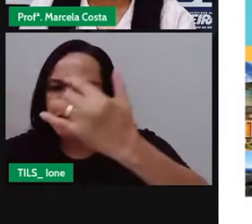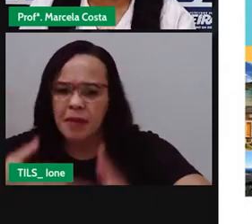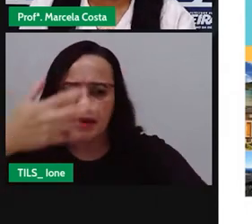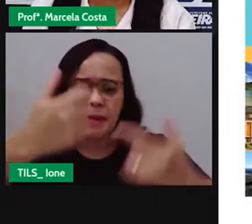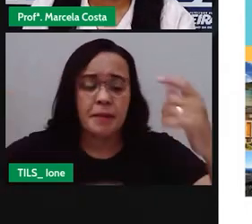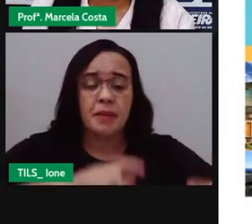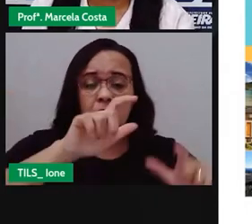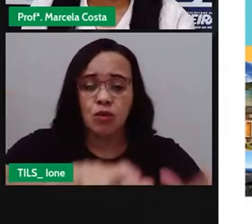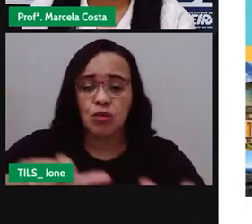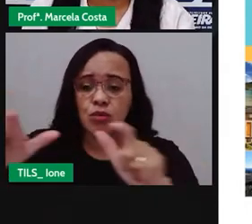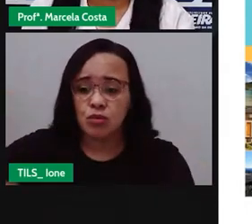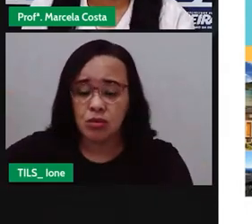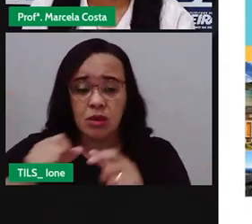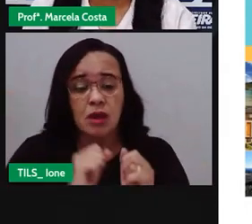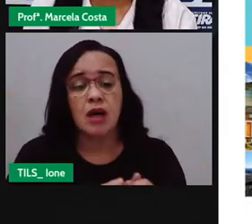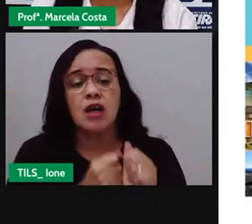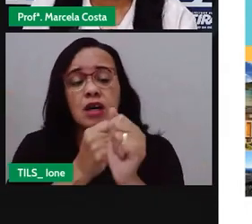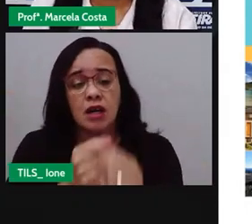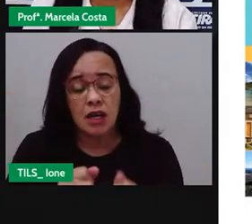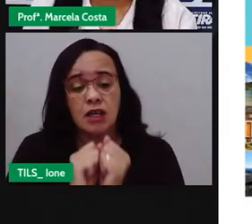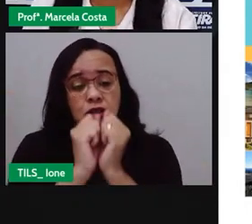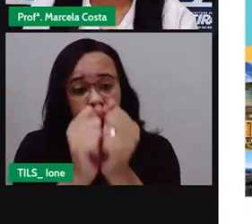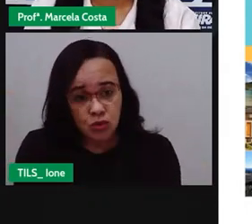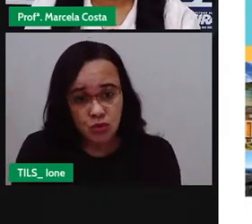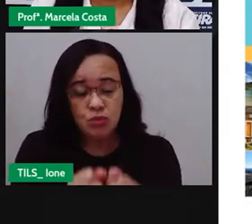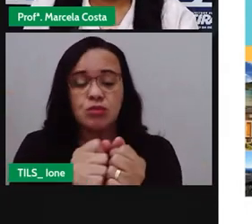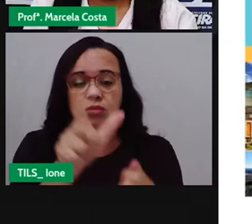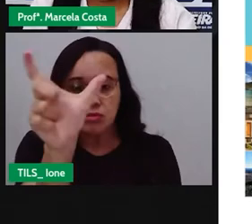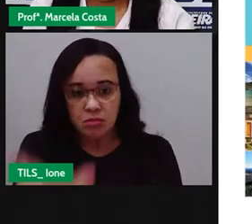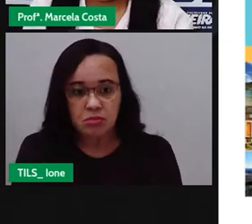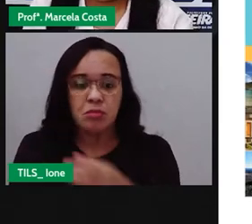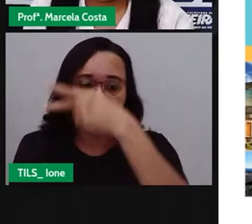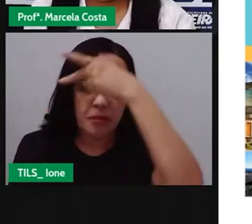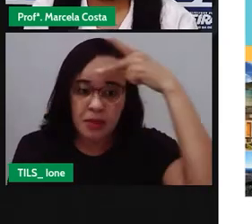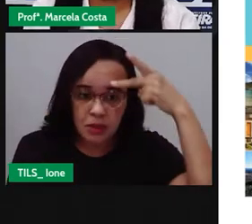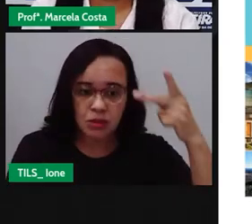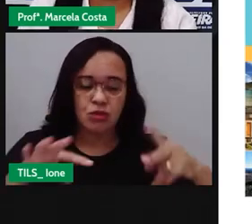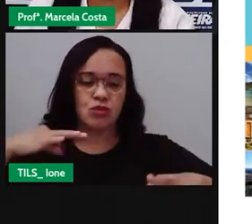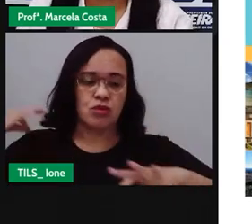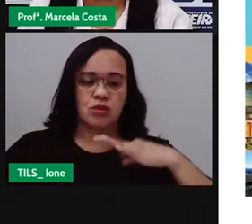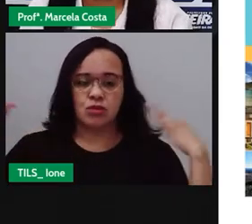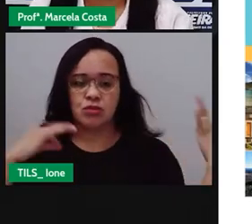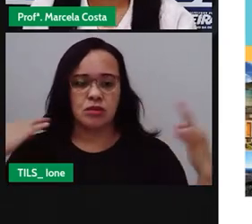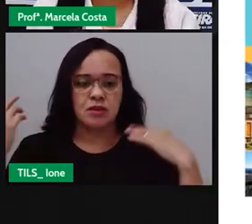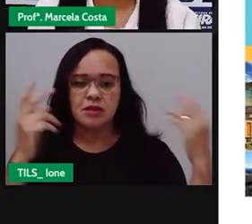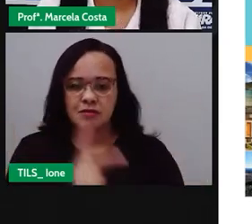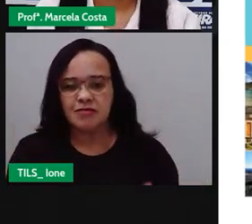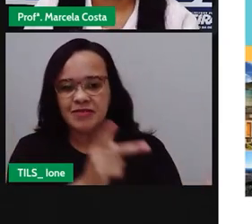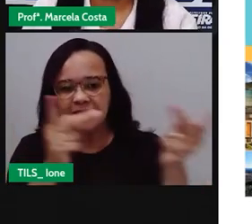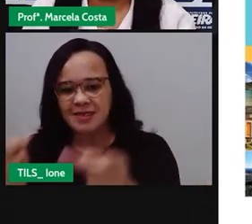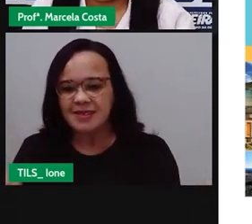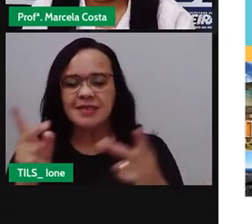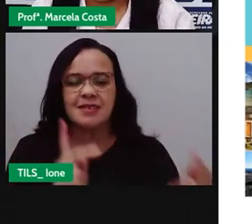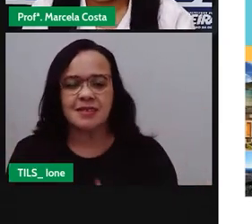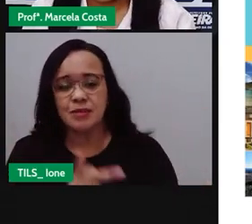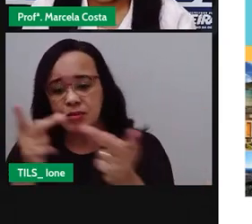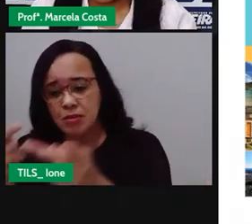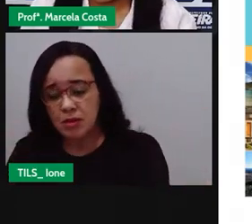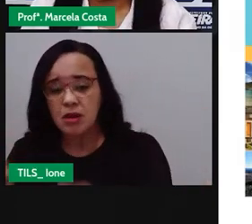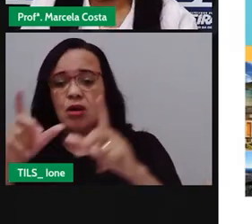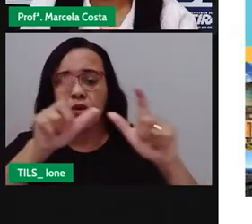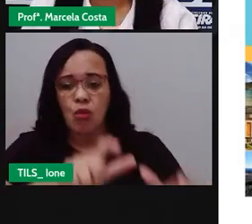ali o acompanhamento das das visitas do turista por cada local.